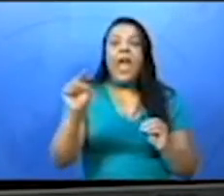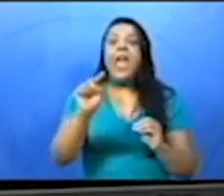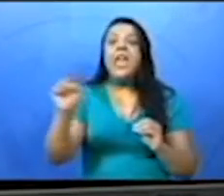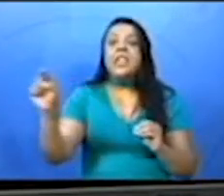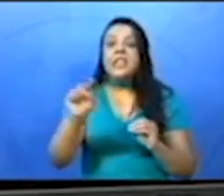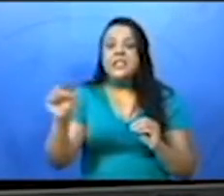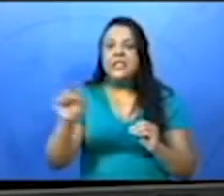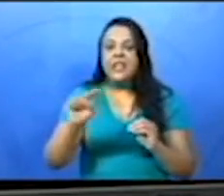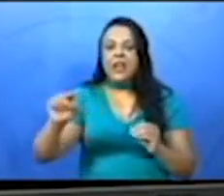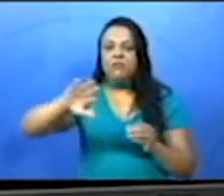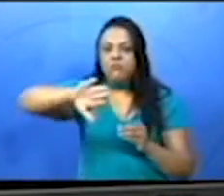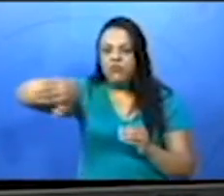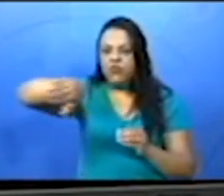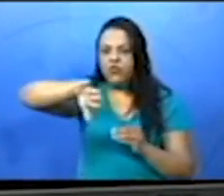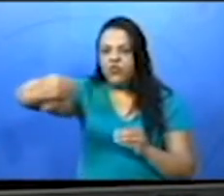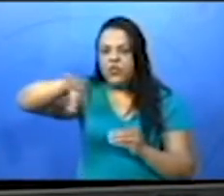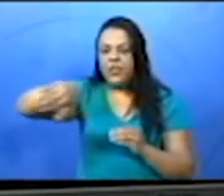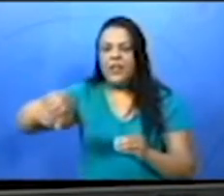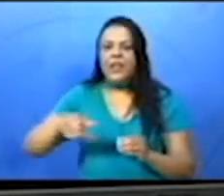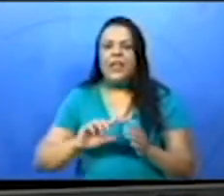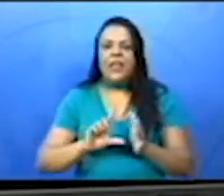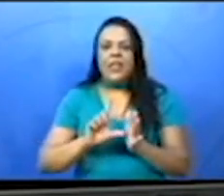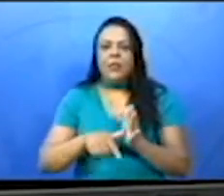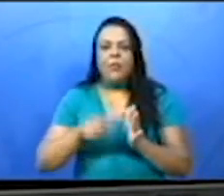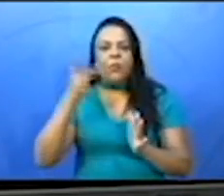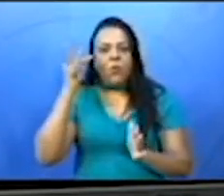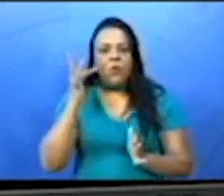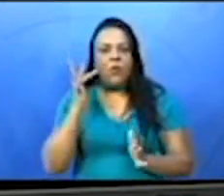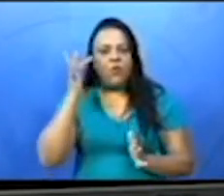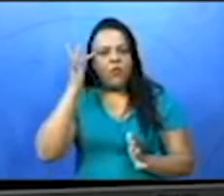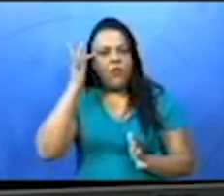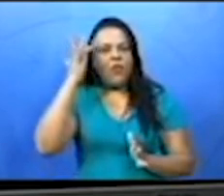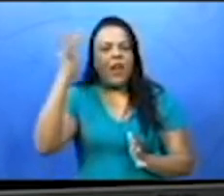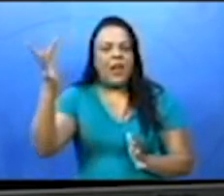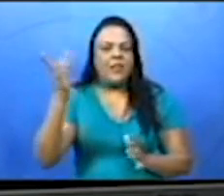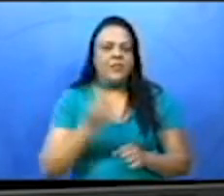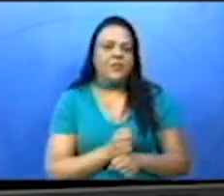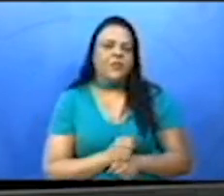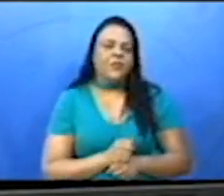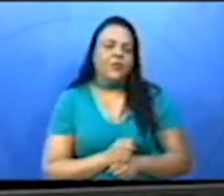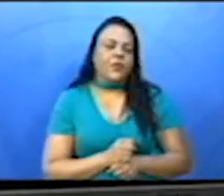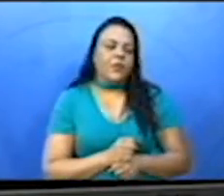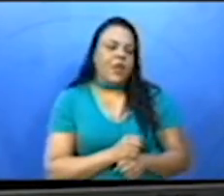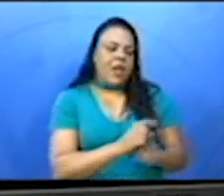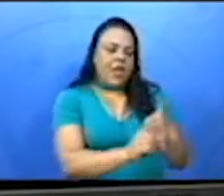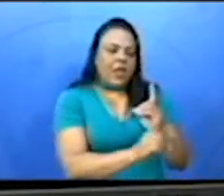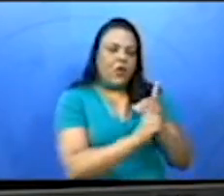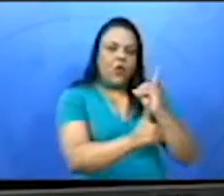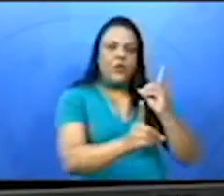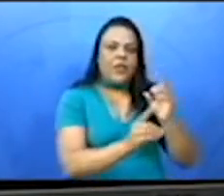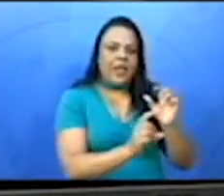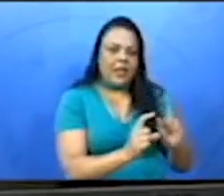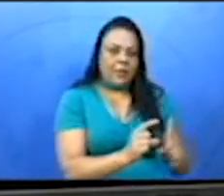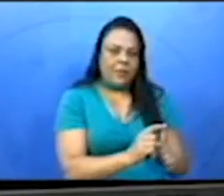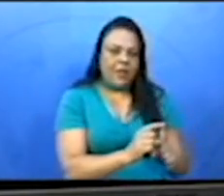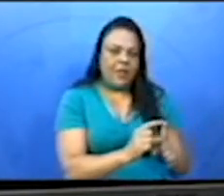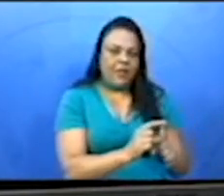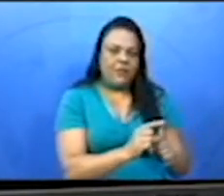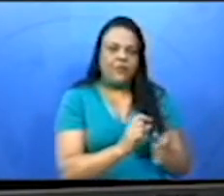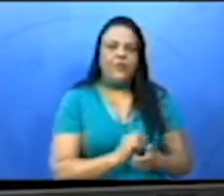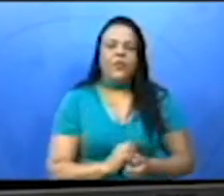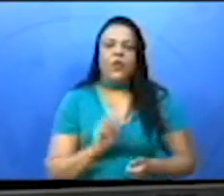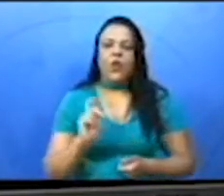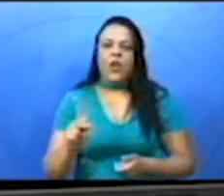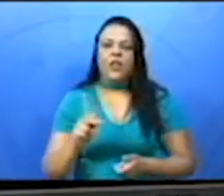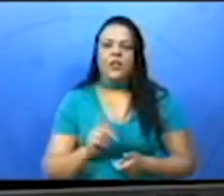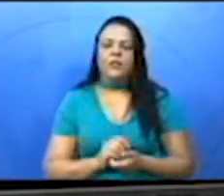eliminar, que assim fica bem mais fácil para você encontrar as demais que ainda precisam ser completadas.